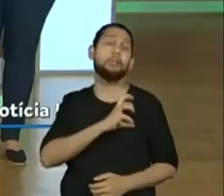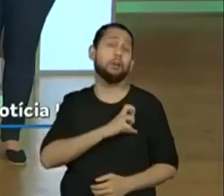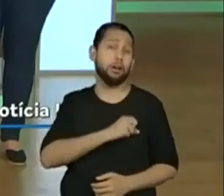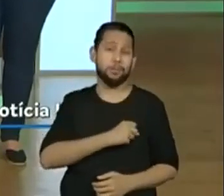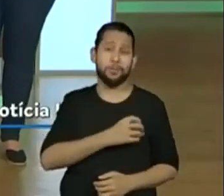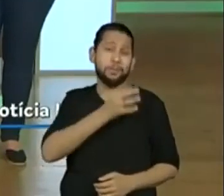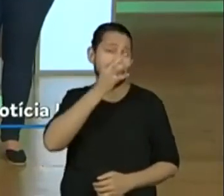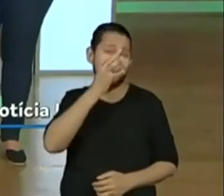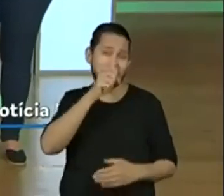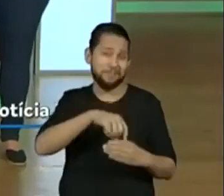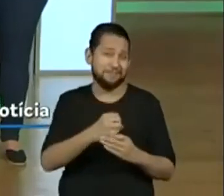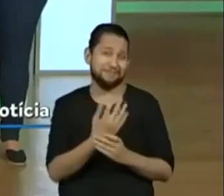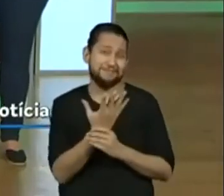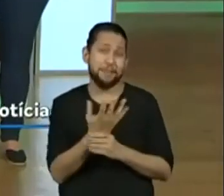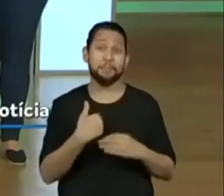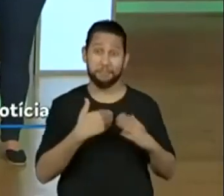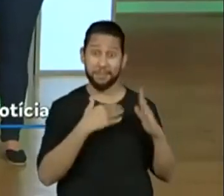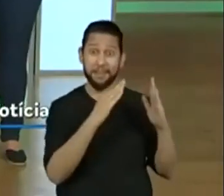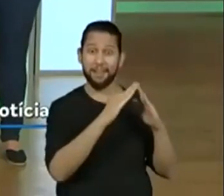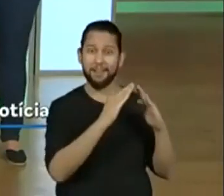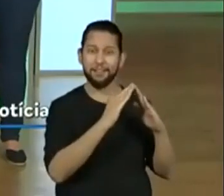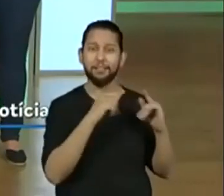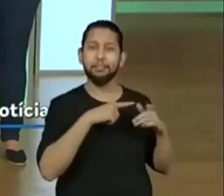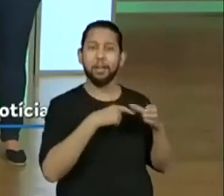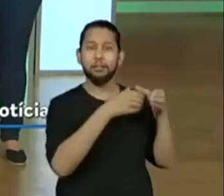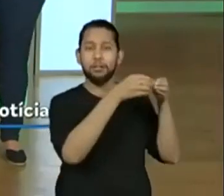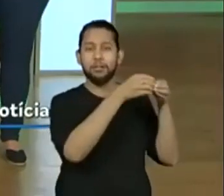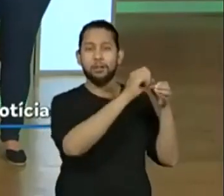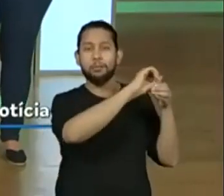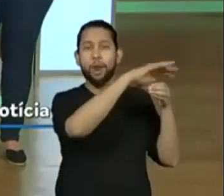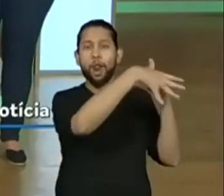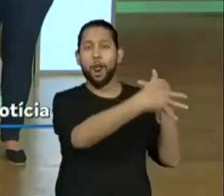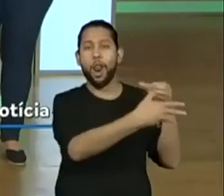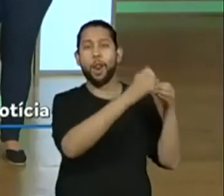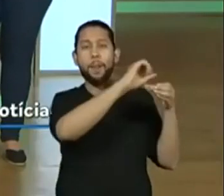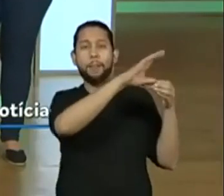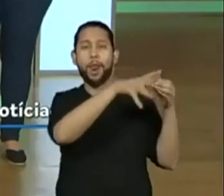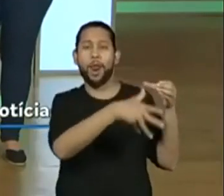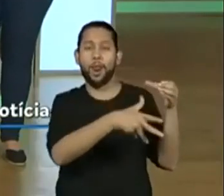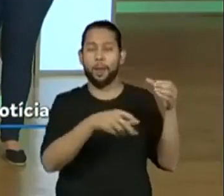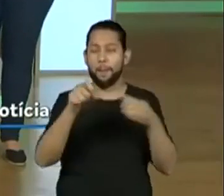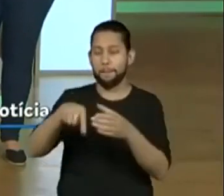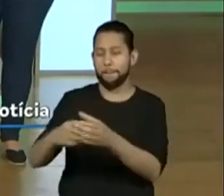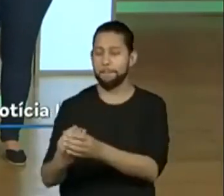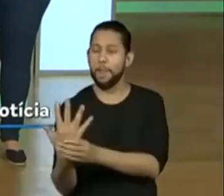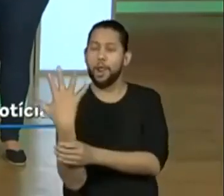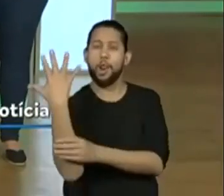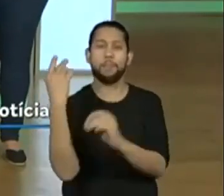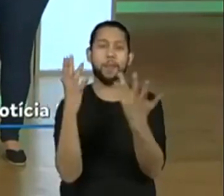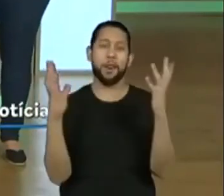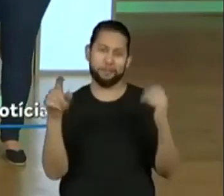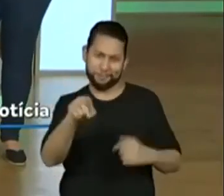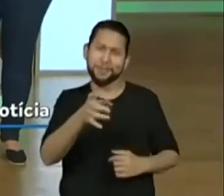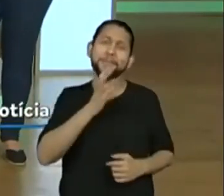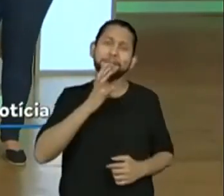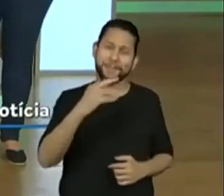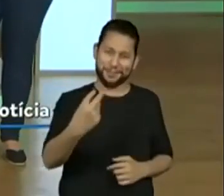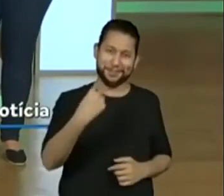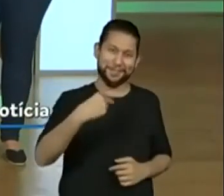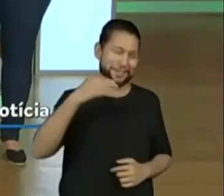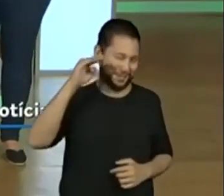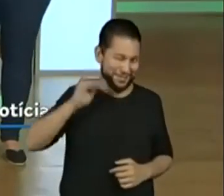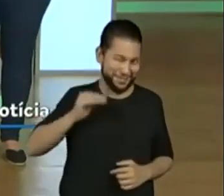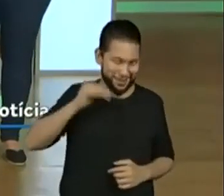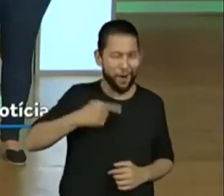que eu escolhi esse texto, isso mesmo. Porque olha, jardinagem faz bem. Então, que legal essa notícia. Eu achei muito